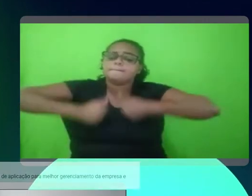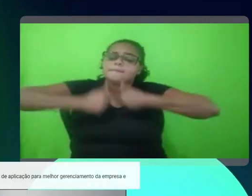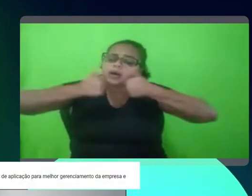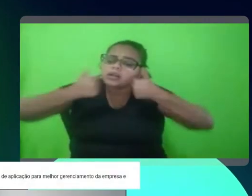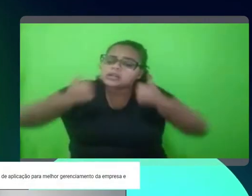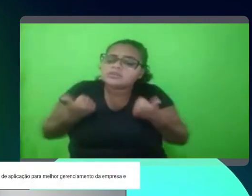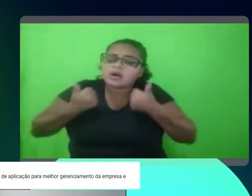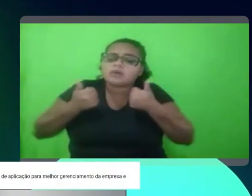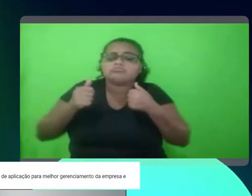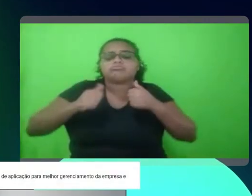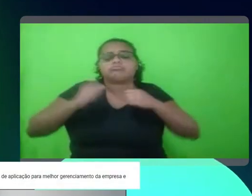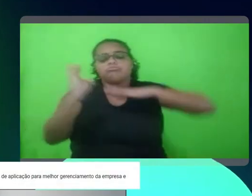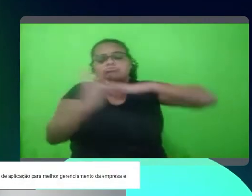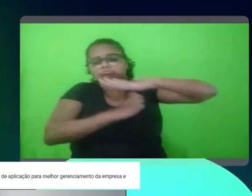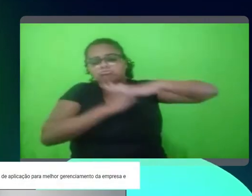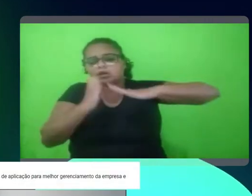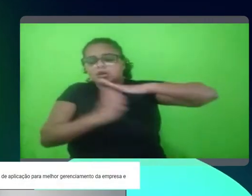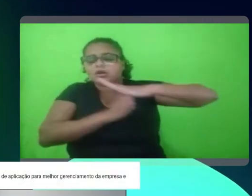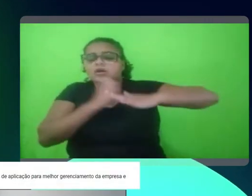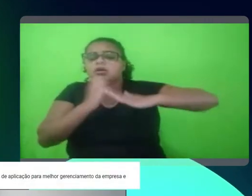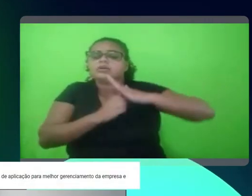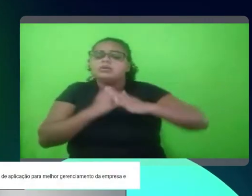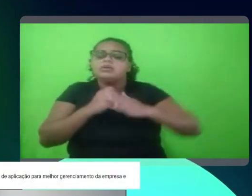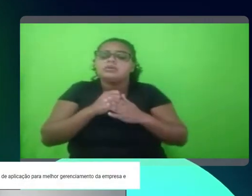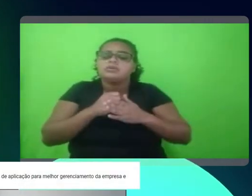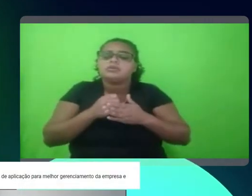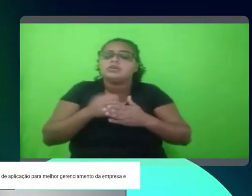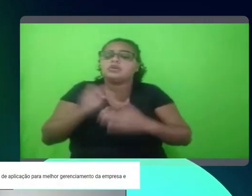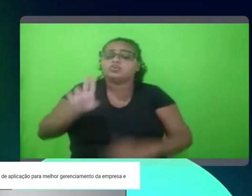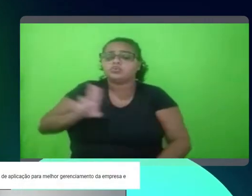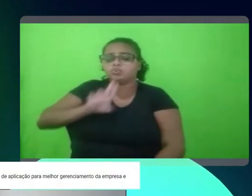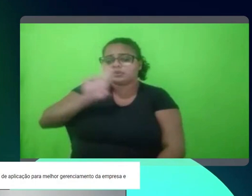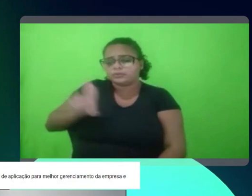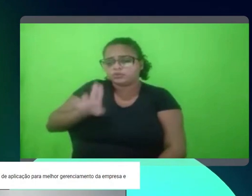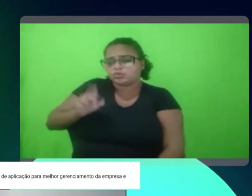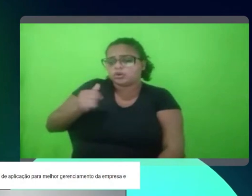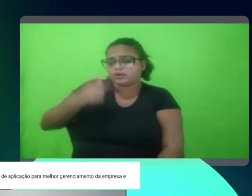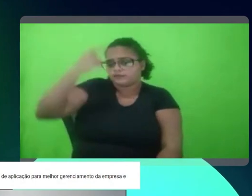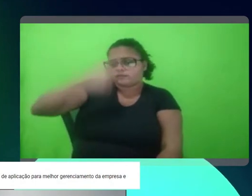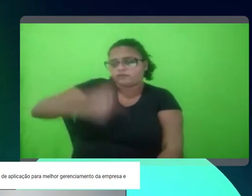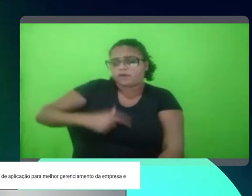melhor gerenciamento da empresa e formas de recepção do usuário.